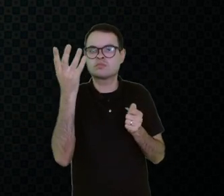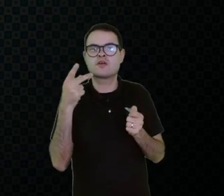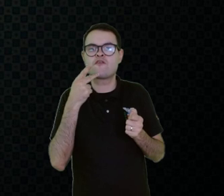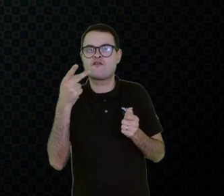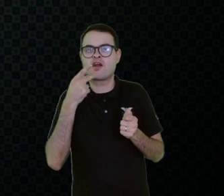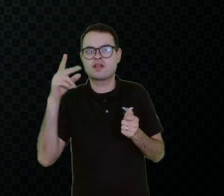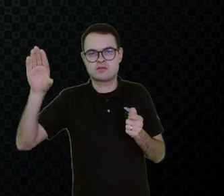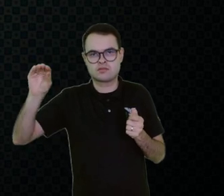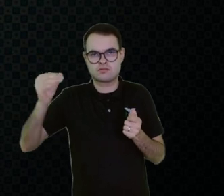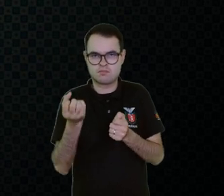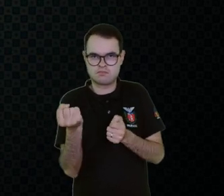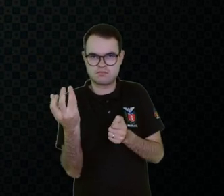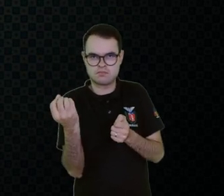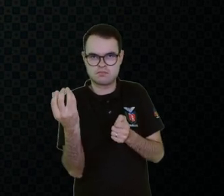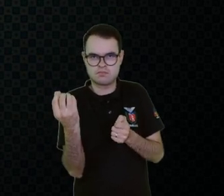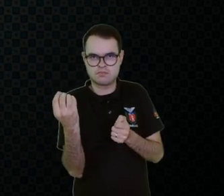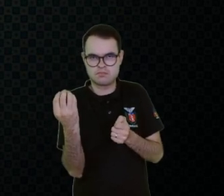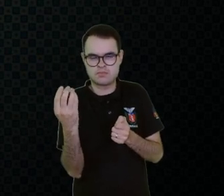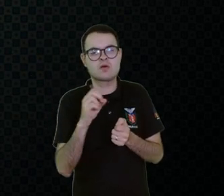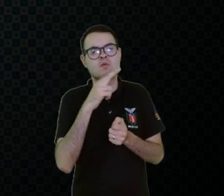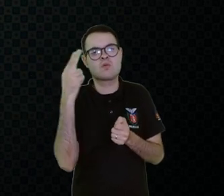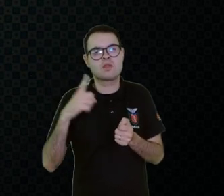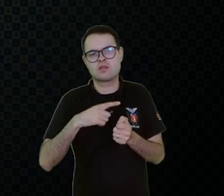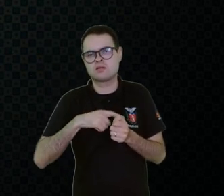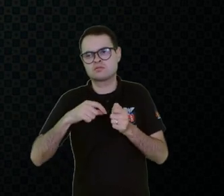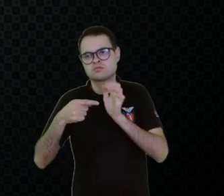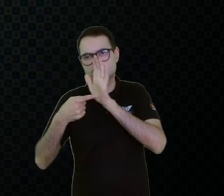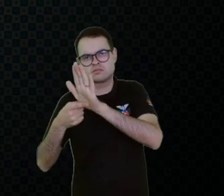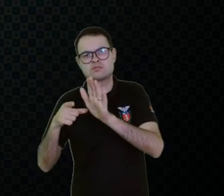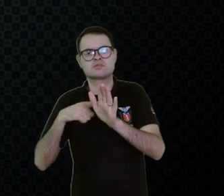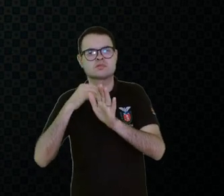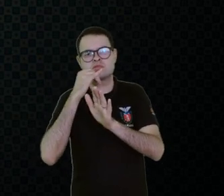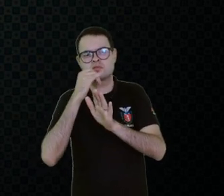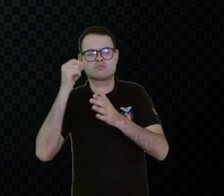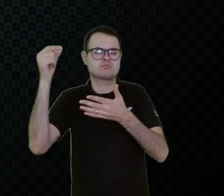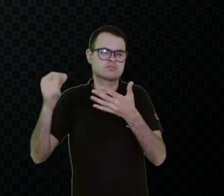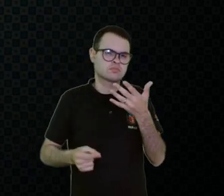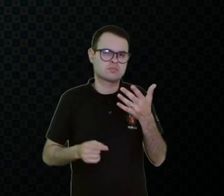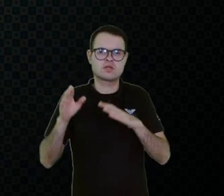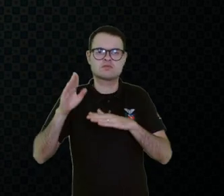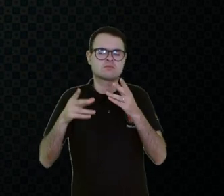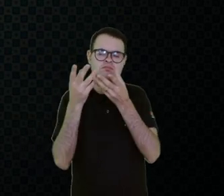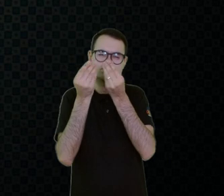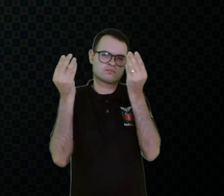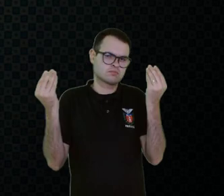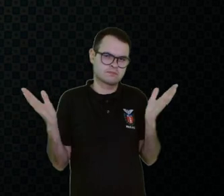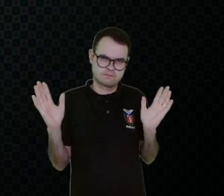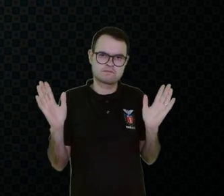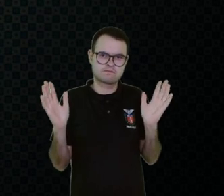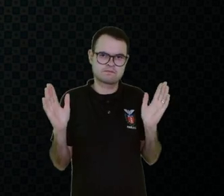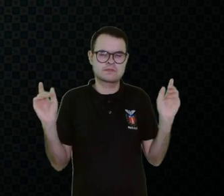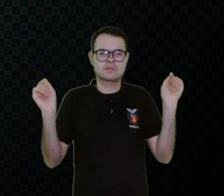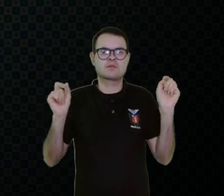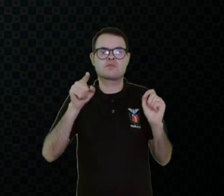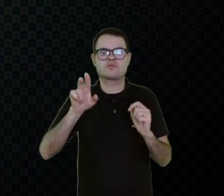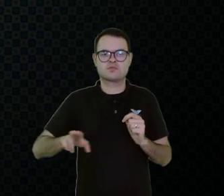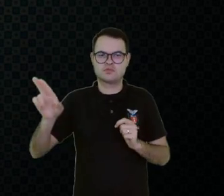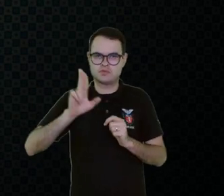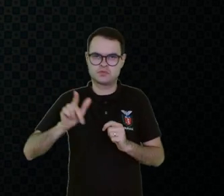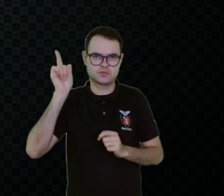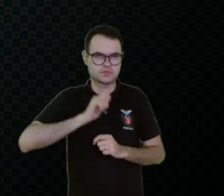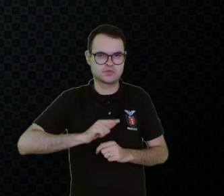pode, ele tem os exemplos, ele tem os símbolos que podem ser utilizados. Então, às vezes, num recurso de um celular, você consegue